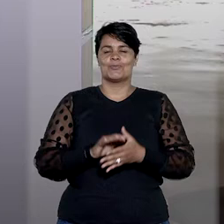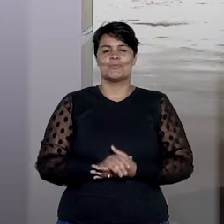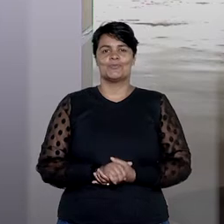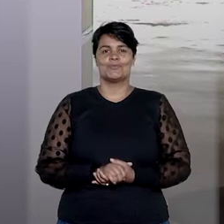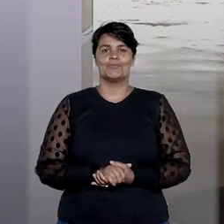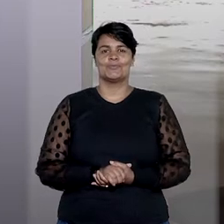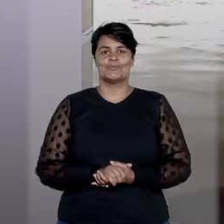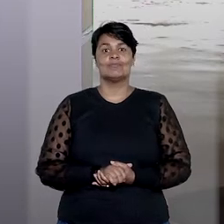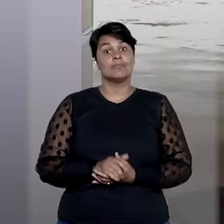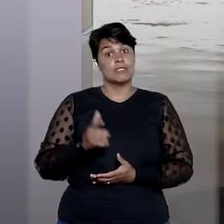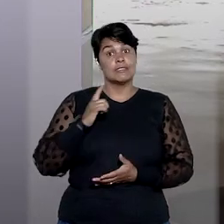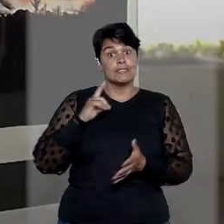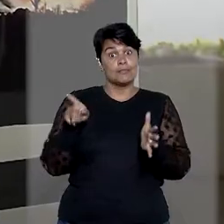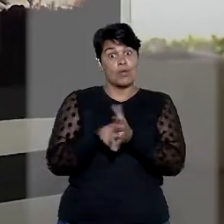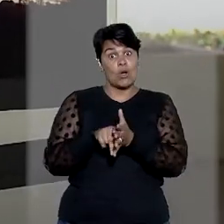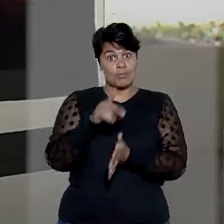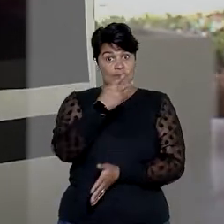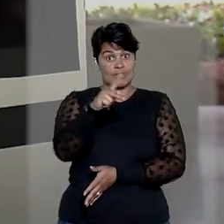Eles têm luz própria.